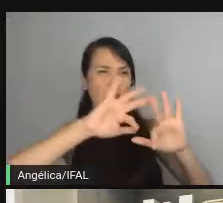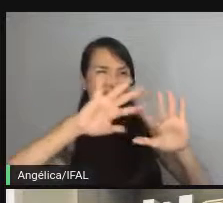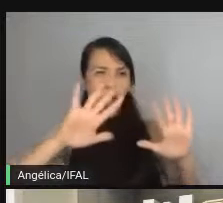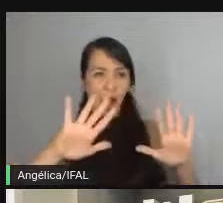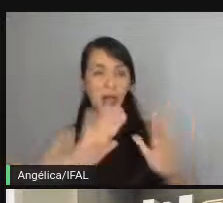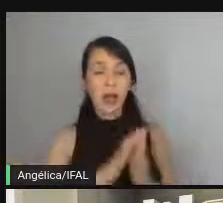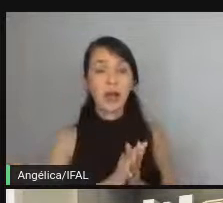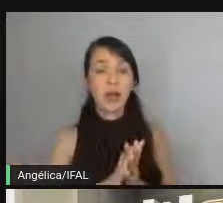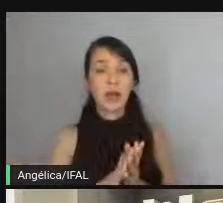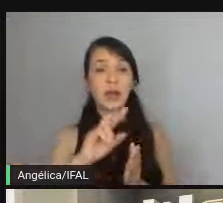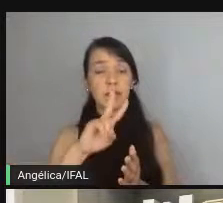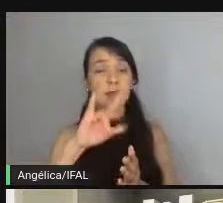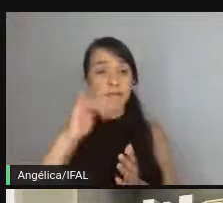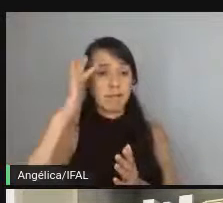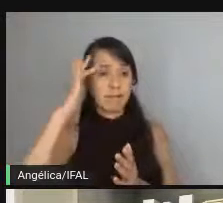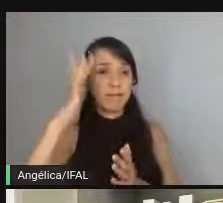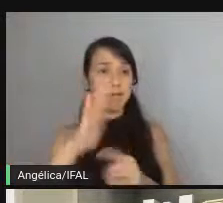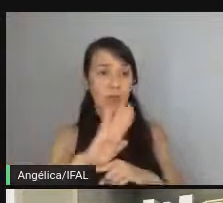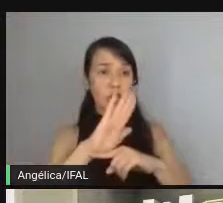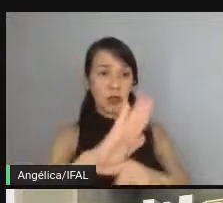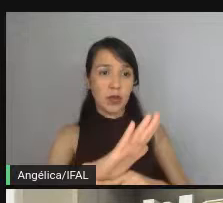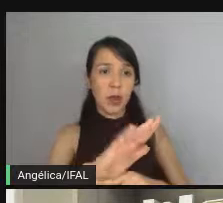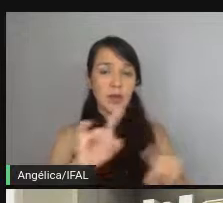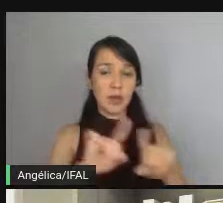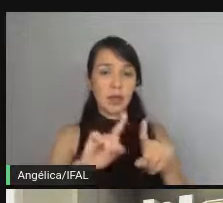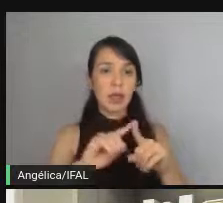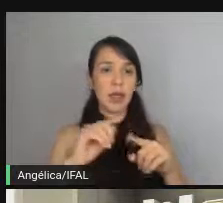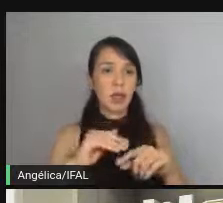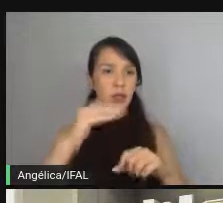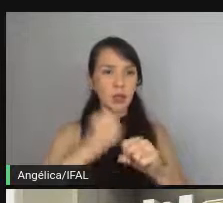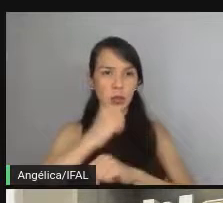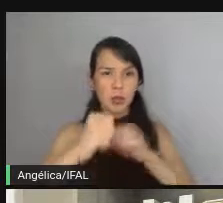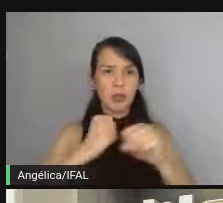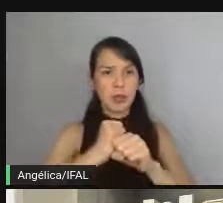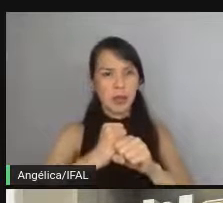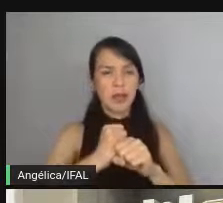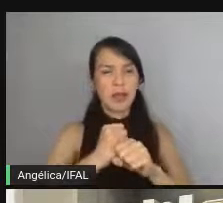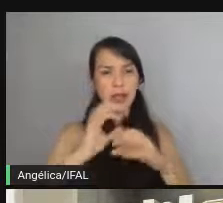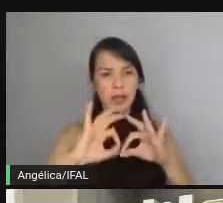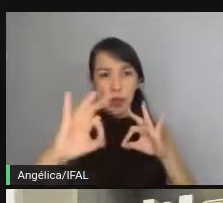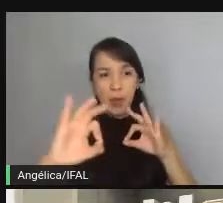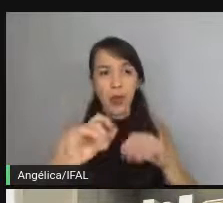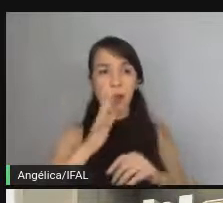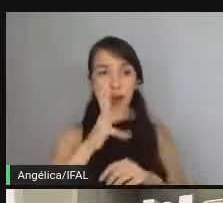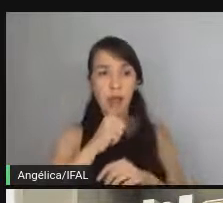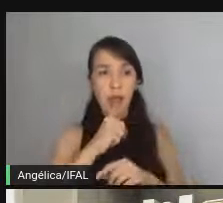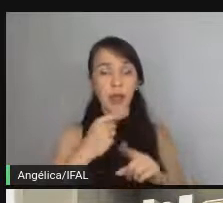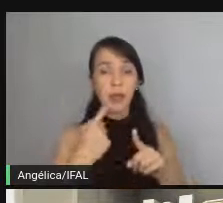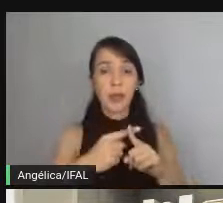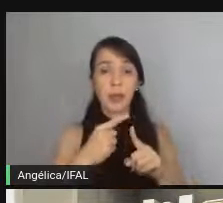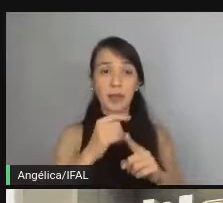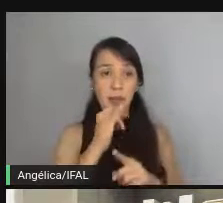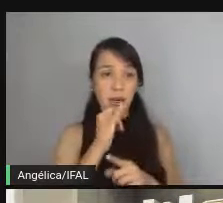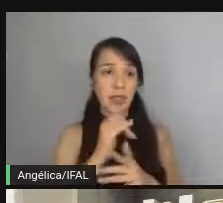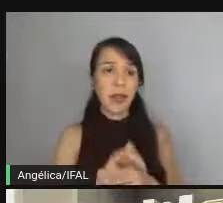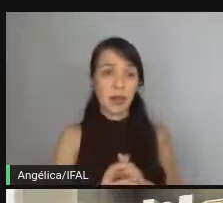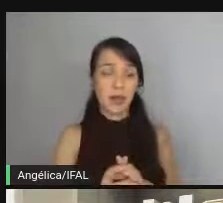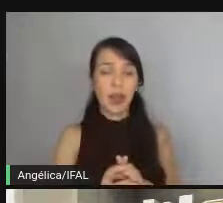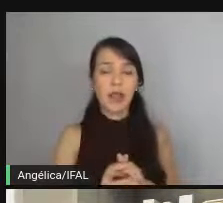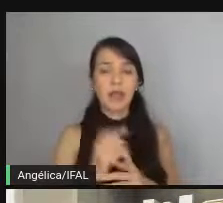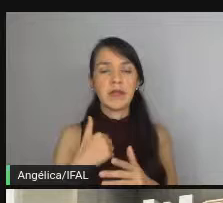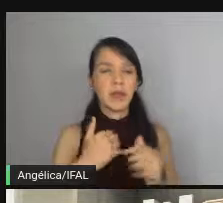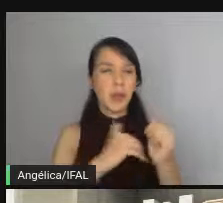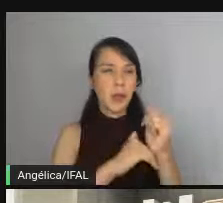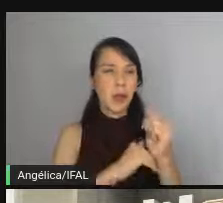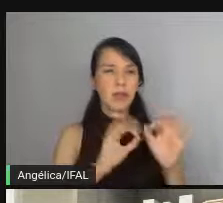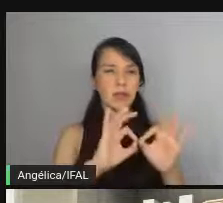isso vai facilitar muito a sua manutenção a longo prazo, como o Faro realmente estava comentando. Se você mantém um código muito tempo, um